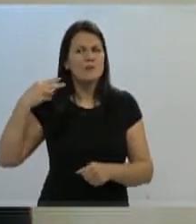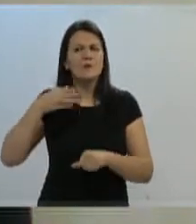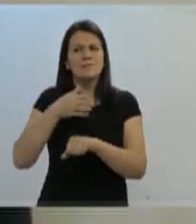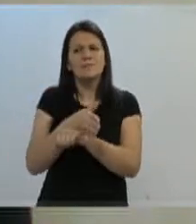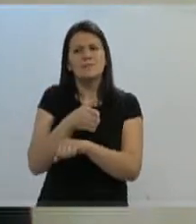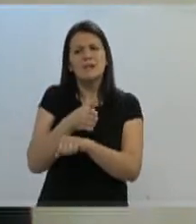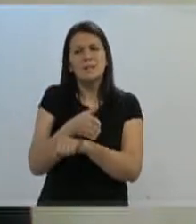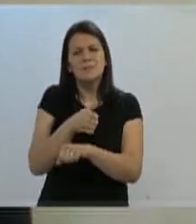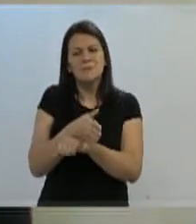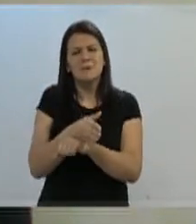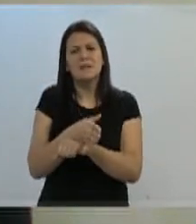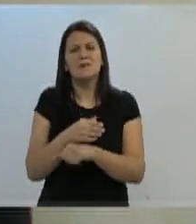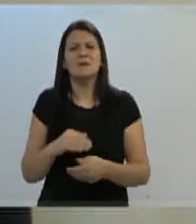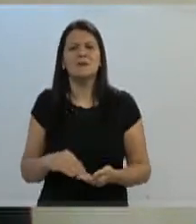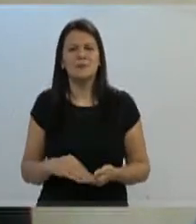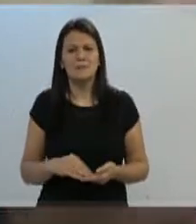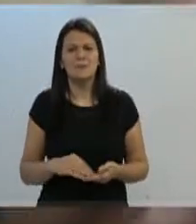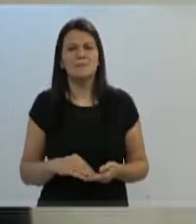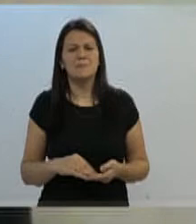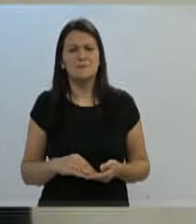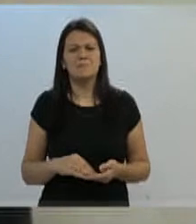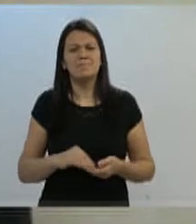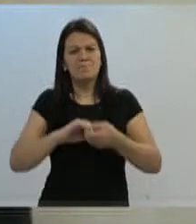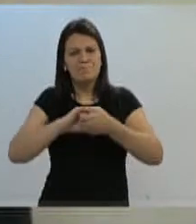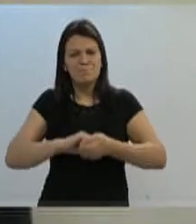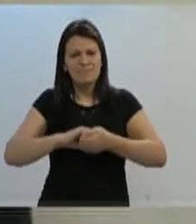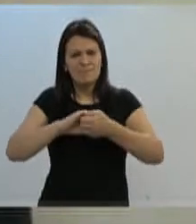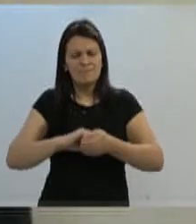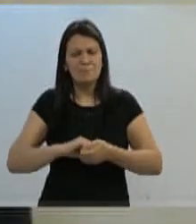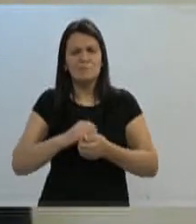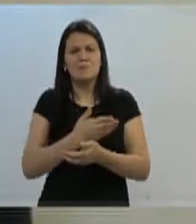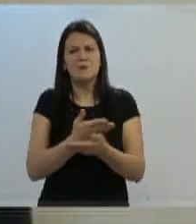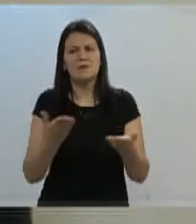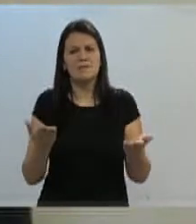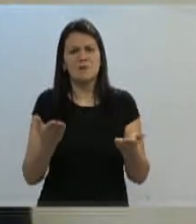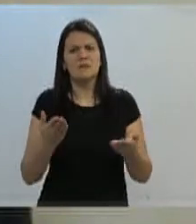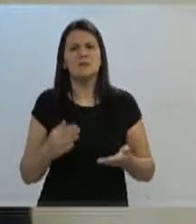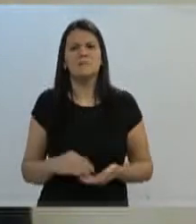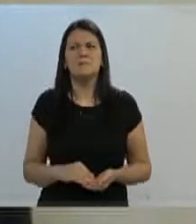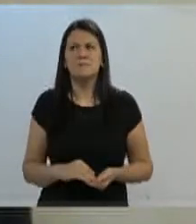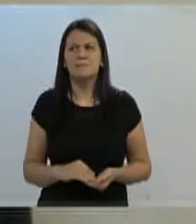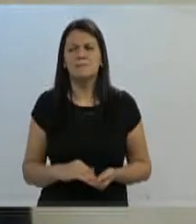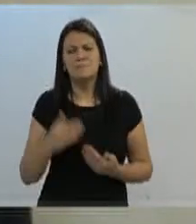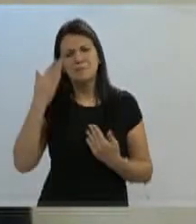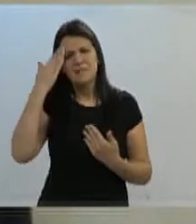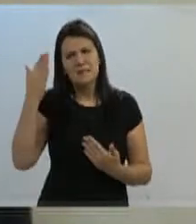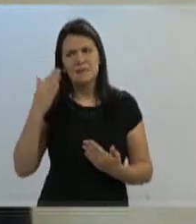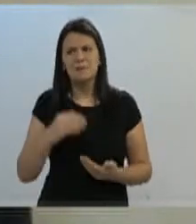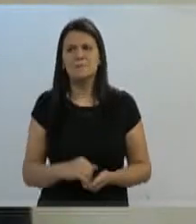o que menos voto fez, ao que mais fez voto. Parabéns, a vossa excelência, a todos os demais aí que foram reeleitos. Obrigado.